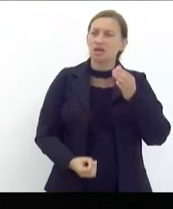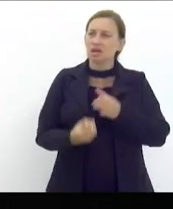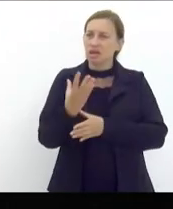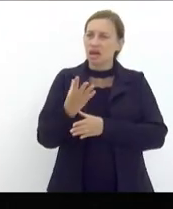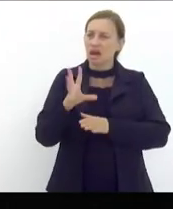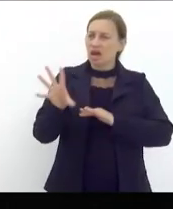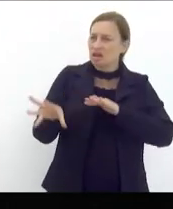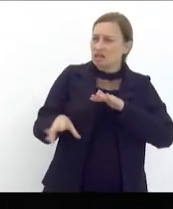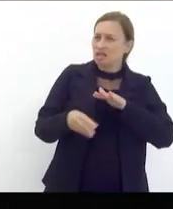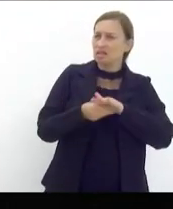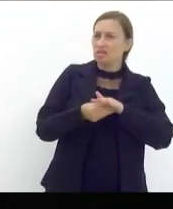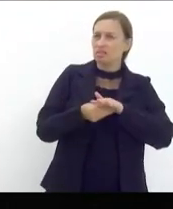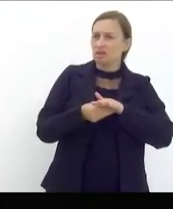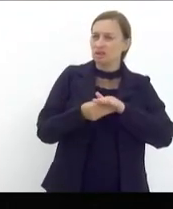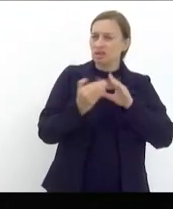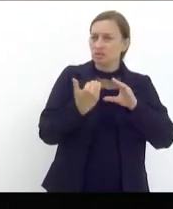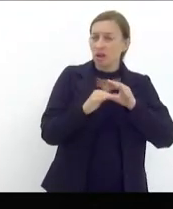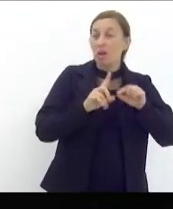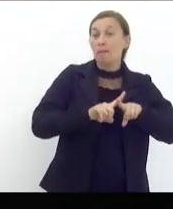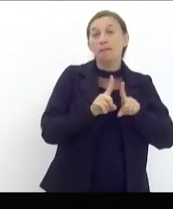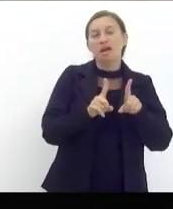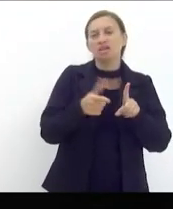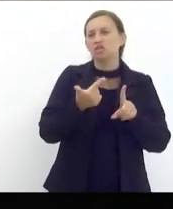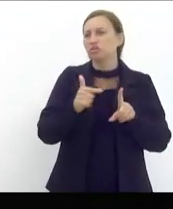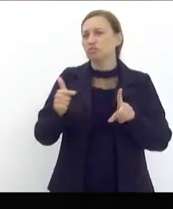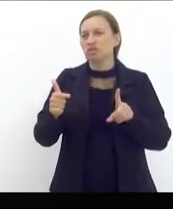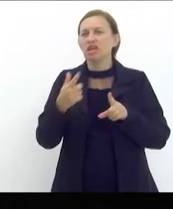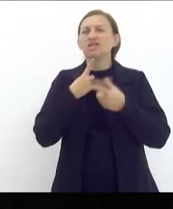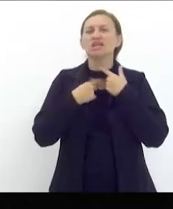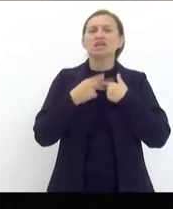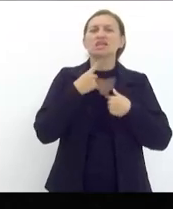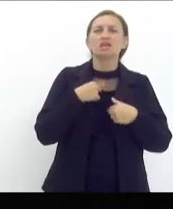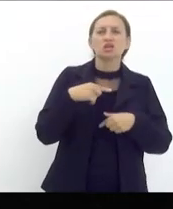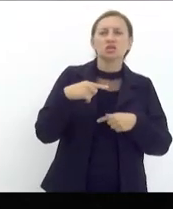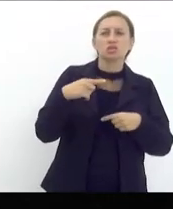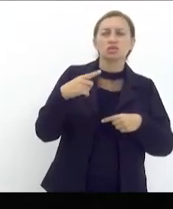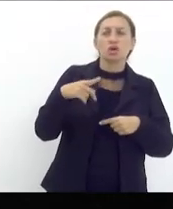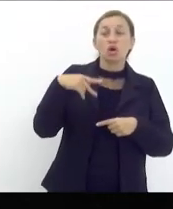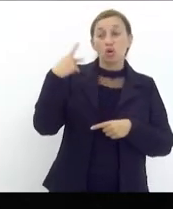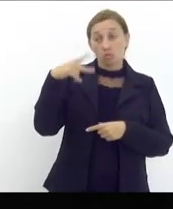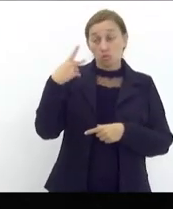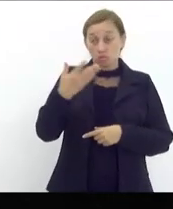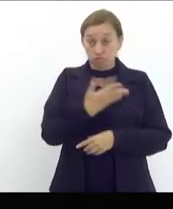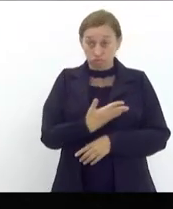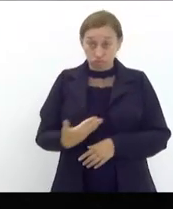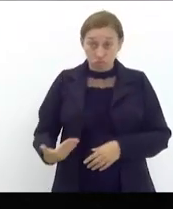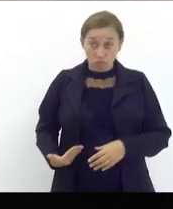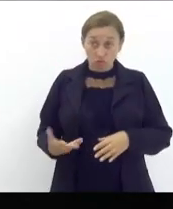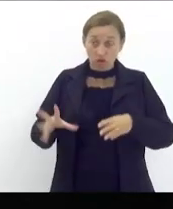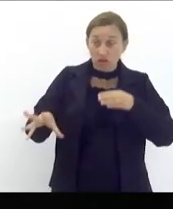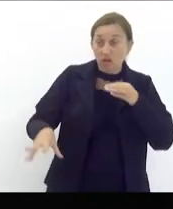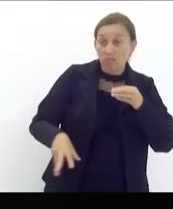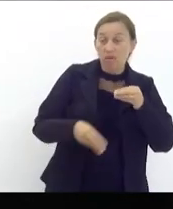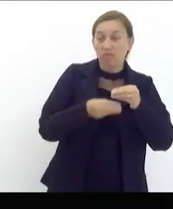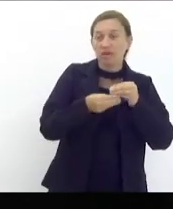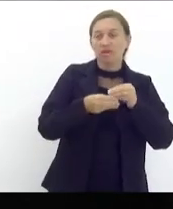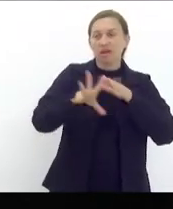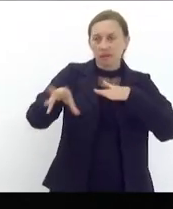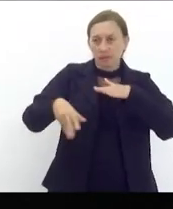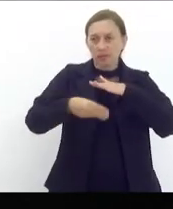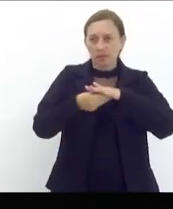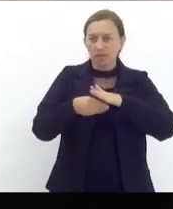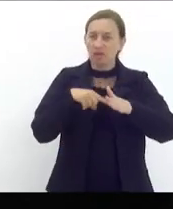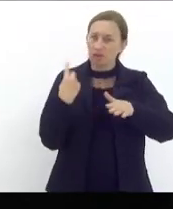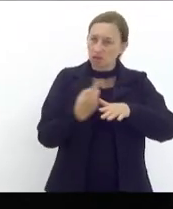emendas e aportar mas não há vontade política do governo implementar as emendas que a assembleia legislativa